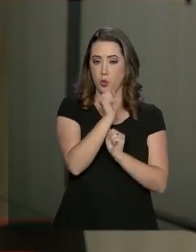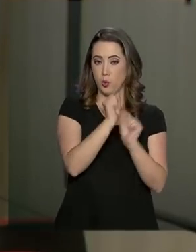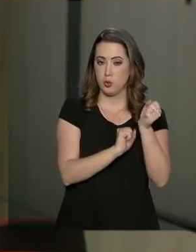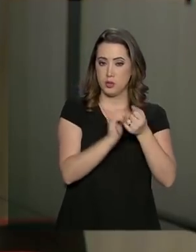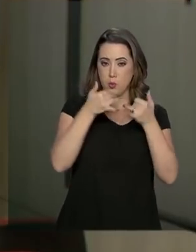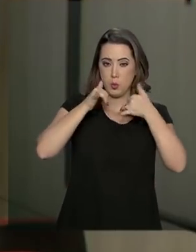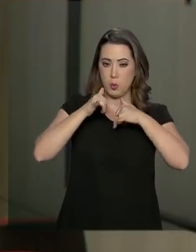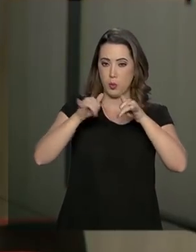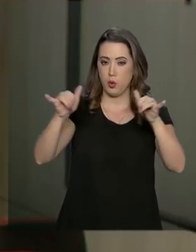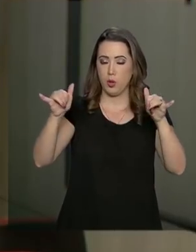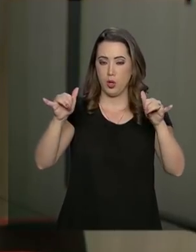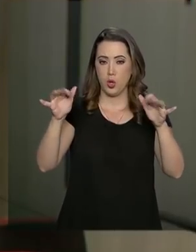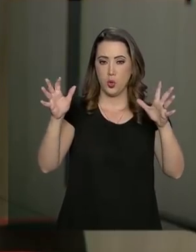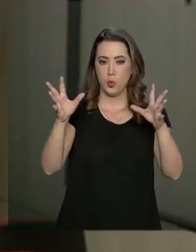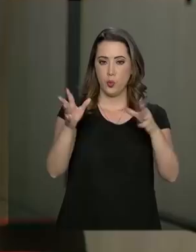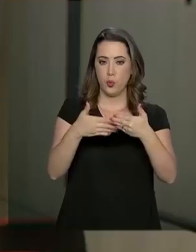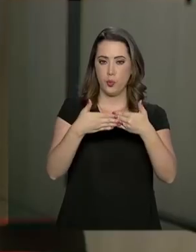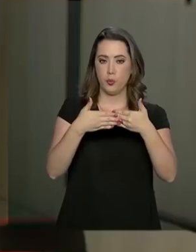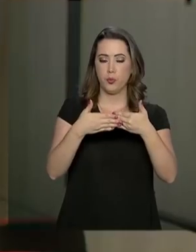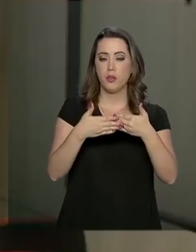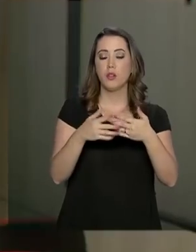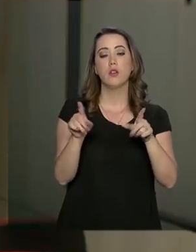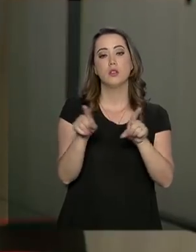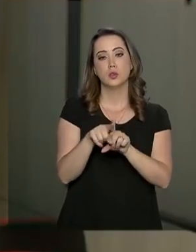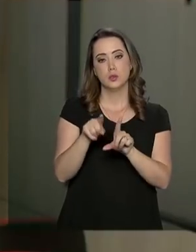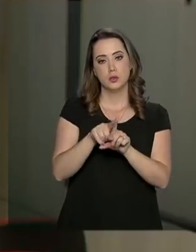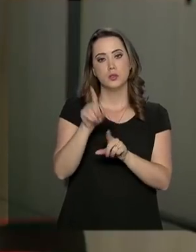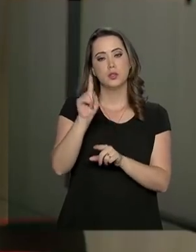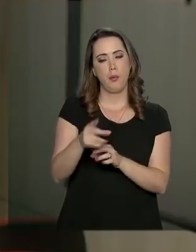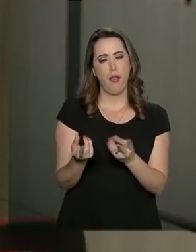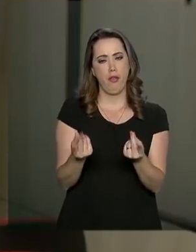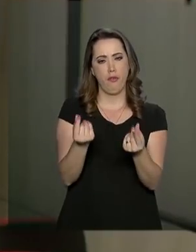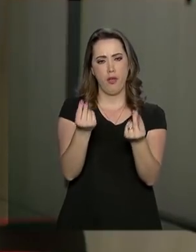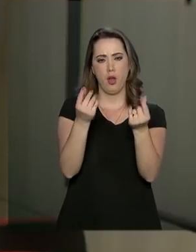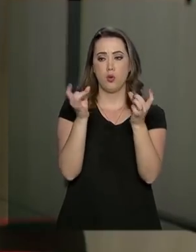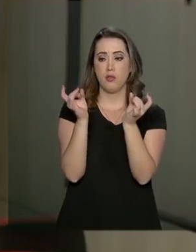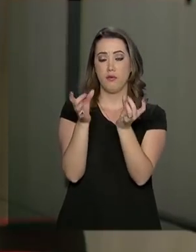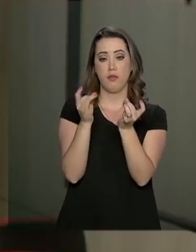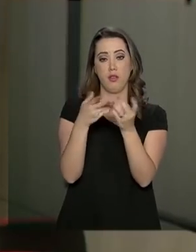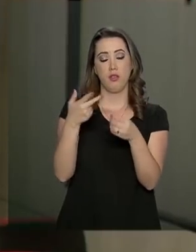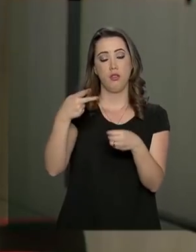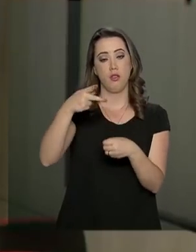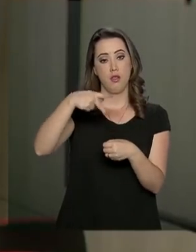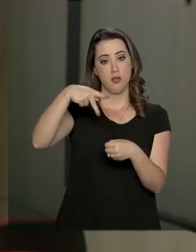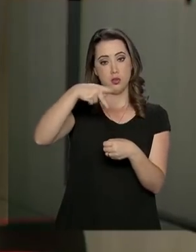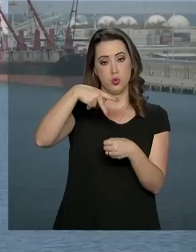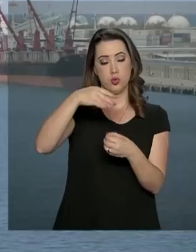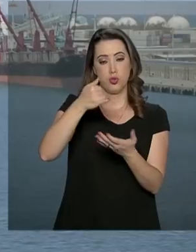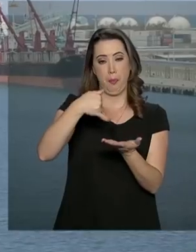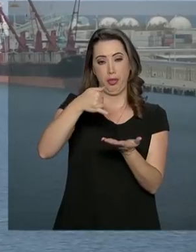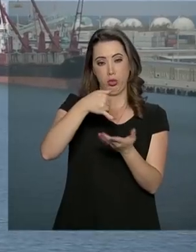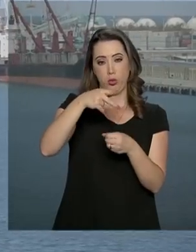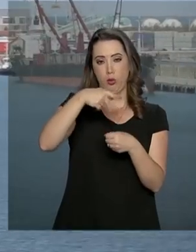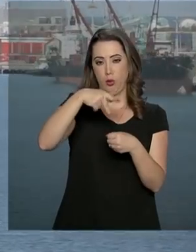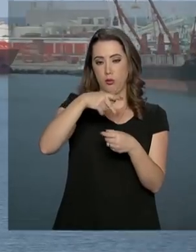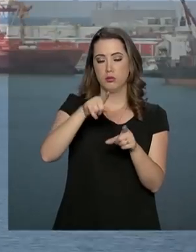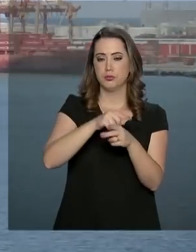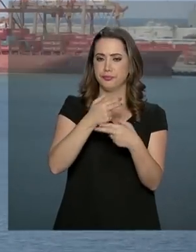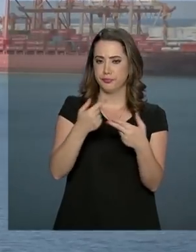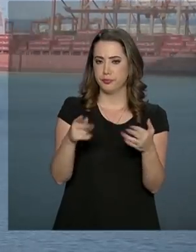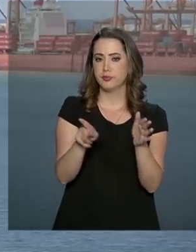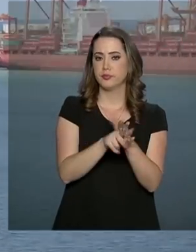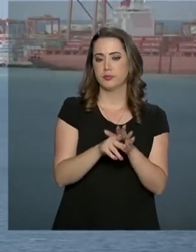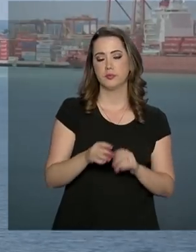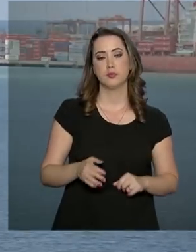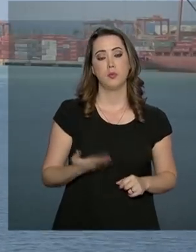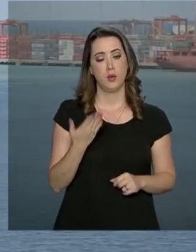brasileiras. Isso também influenciou no preço da venda de petróleo e derivados. Ainda segundo o secretário